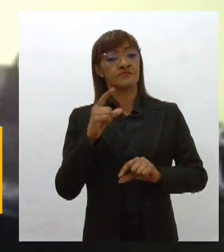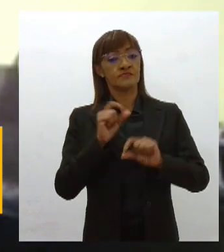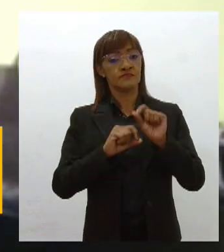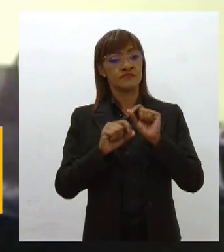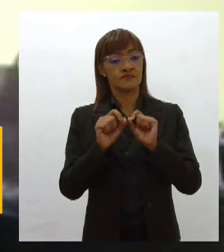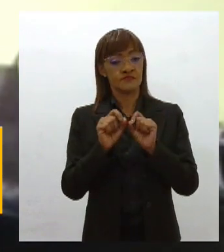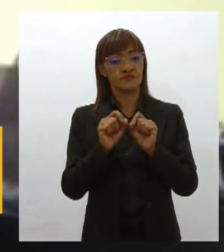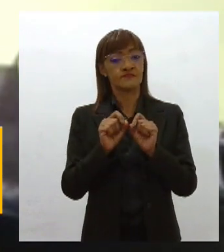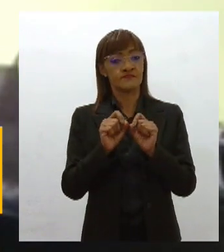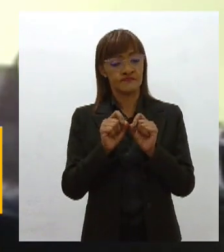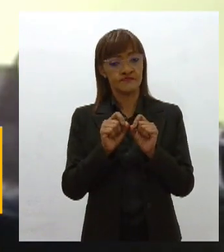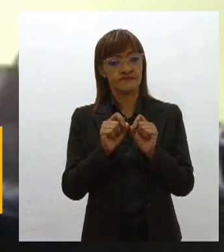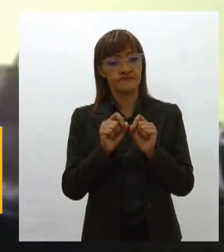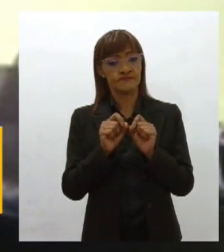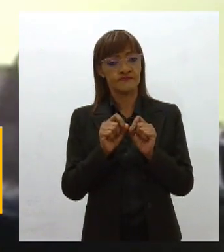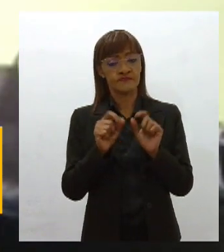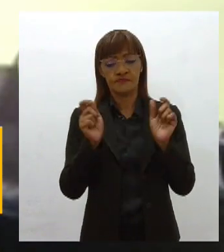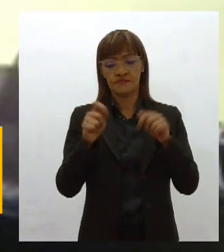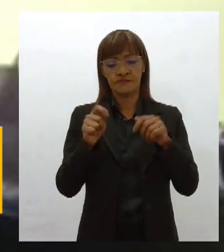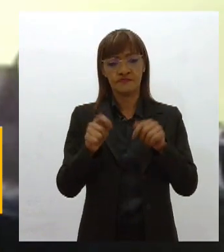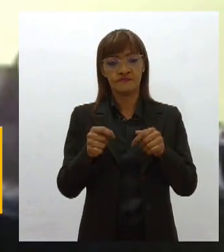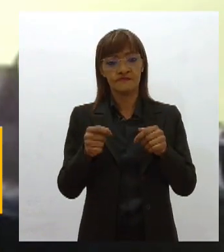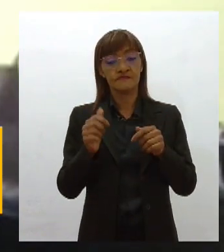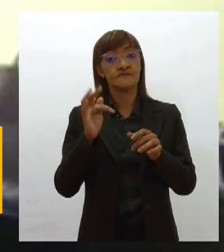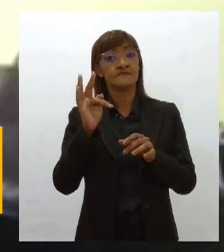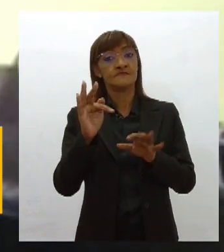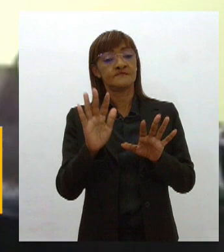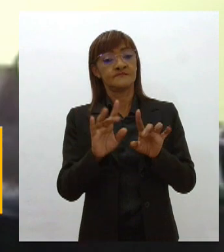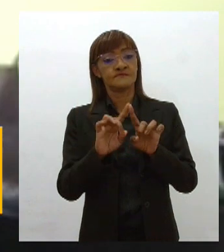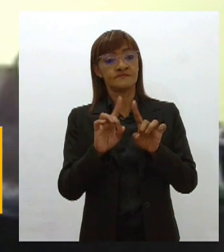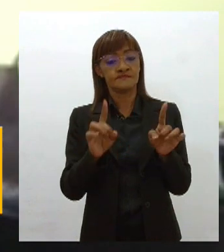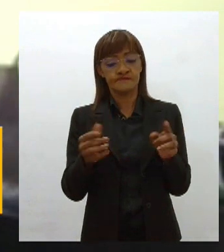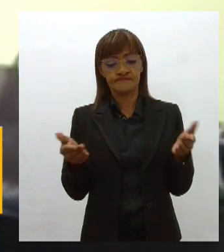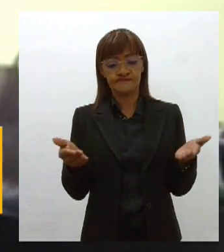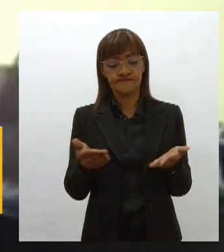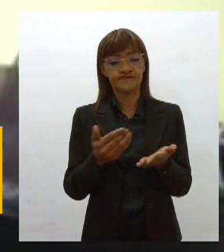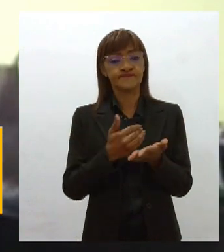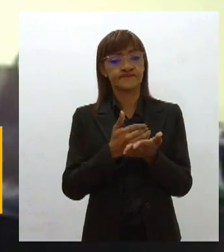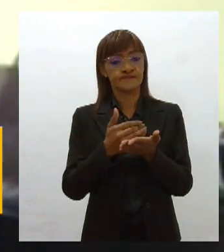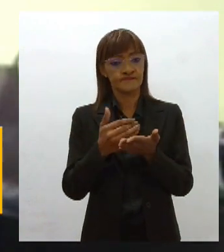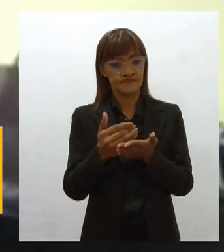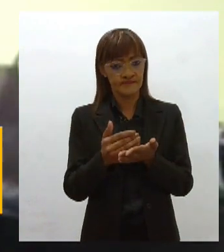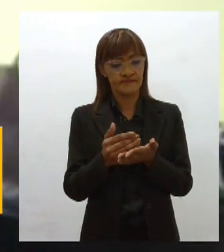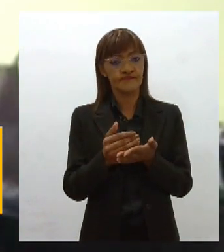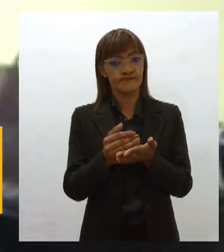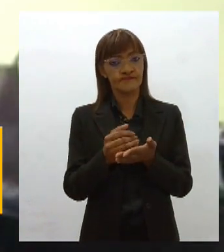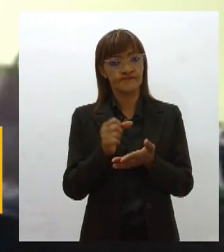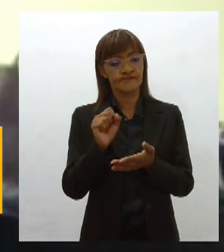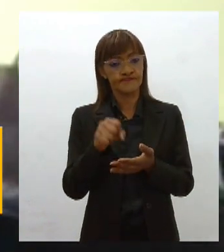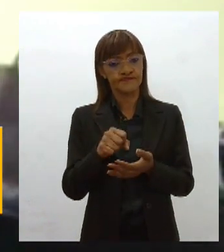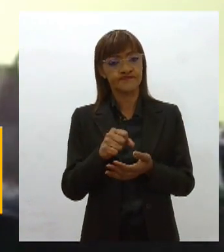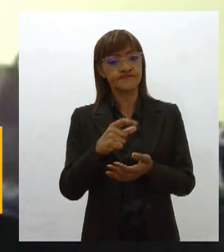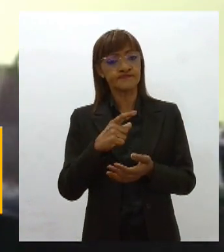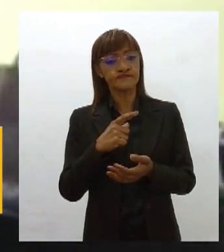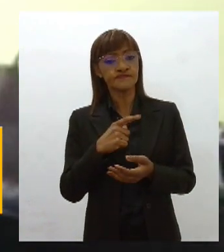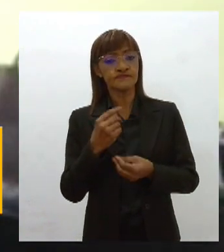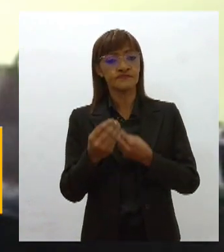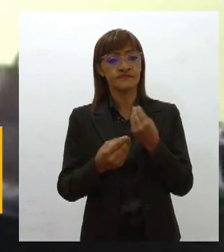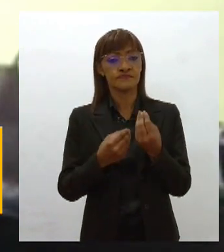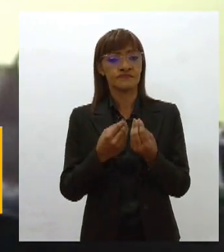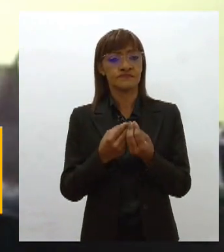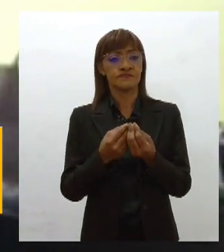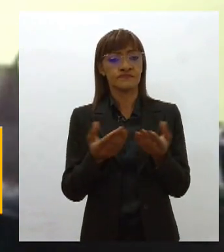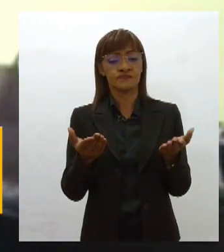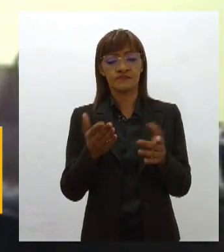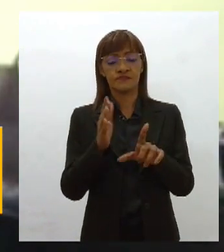que poderá crescer amanhã, mas a gente está dando pontapé inicial, nunca teve, então, terá a partir da sanção da lei,